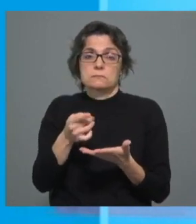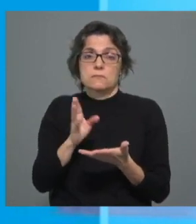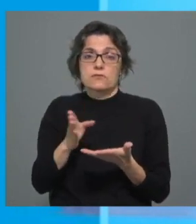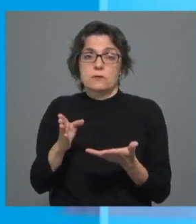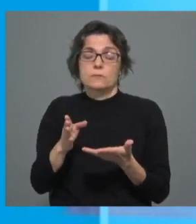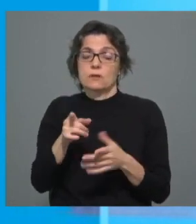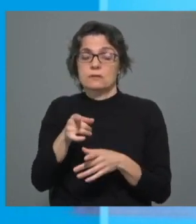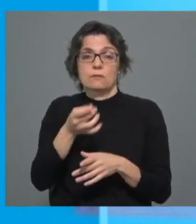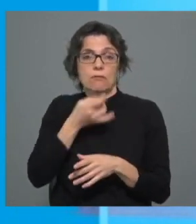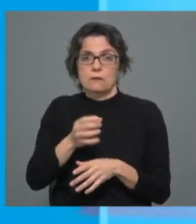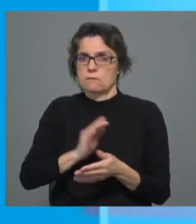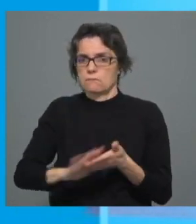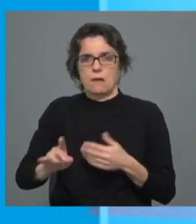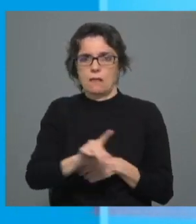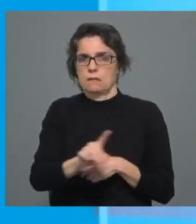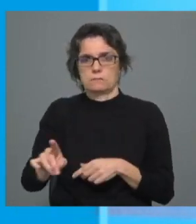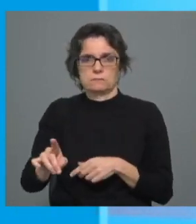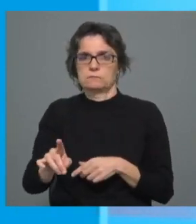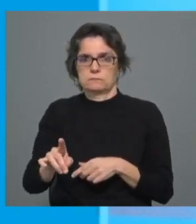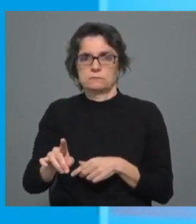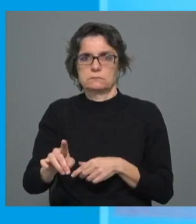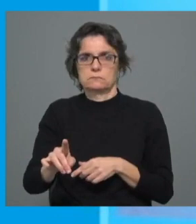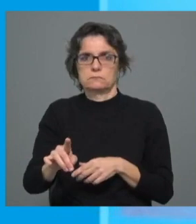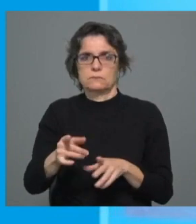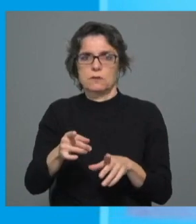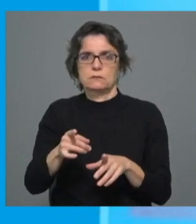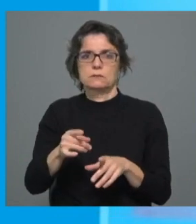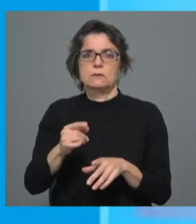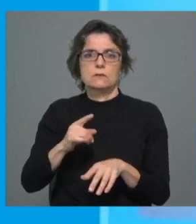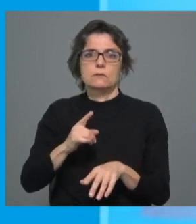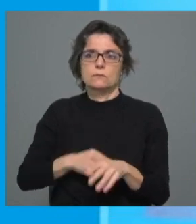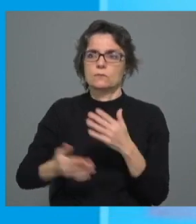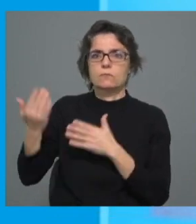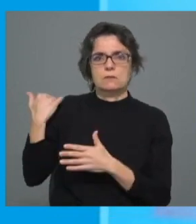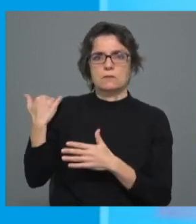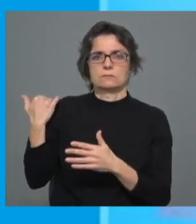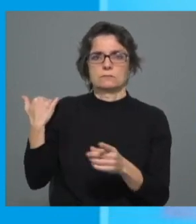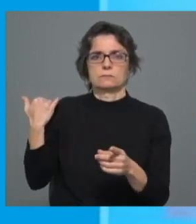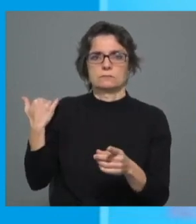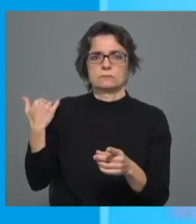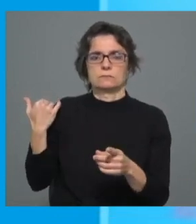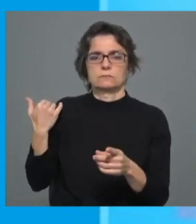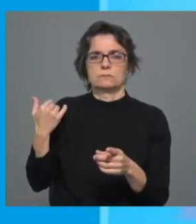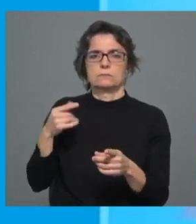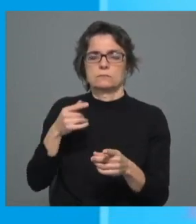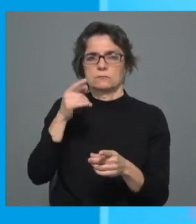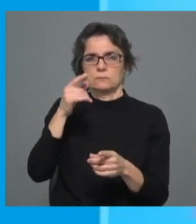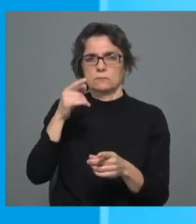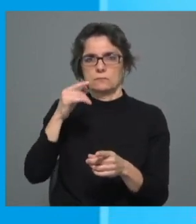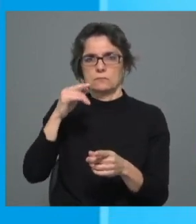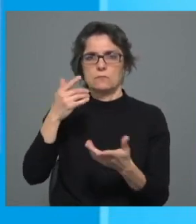tolerância zero na linha dos observadores, quer para o dos abusadores, quer para o passado, quer para